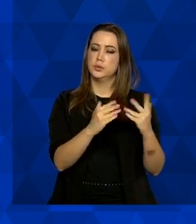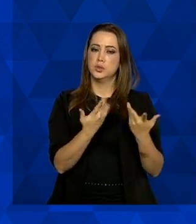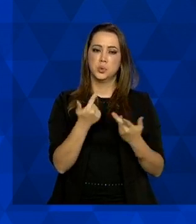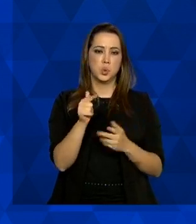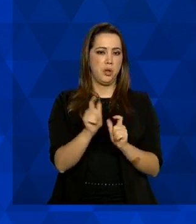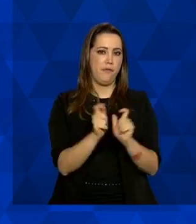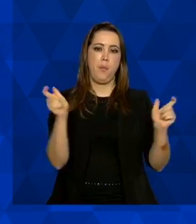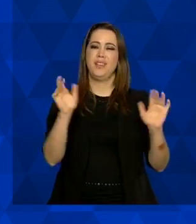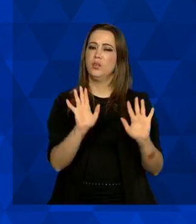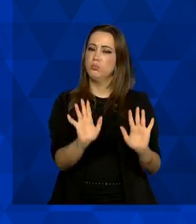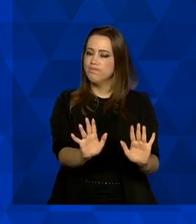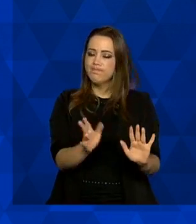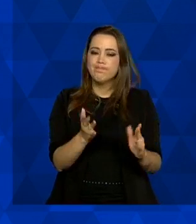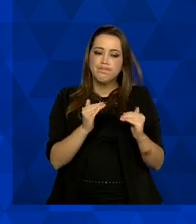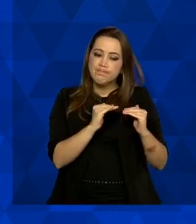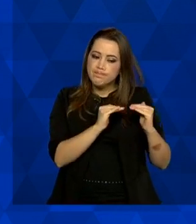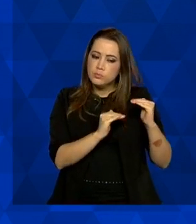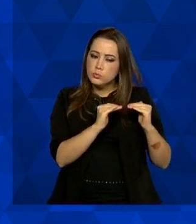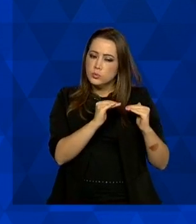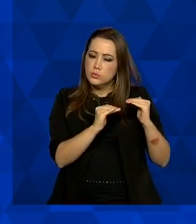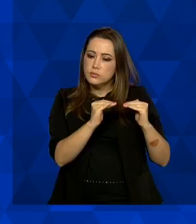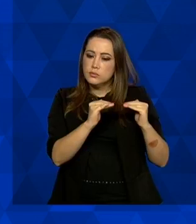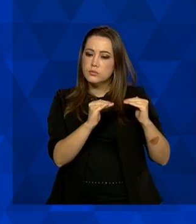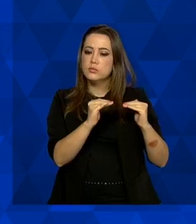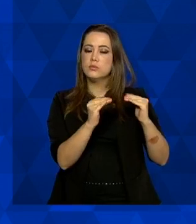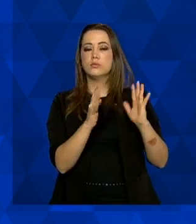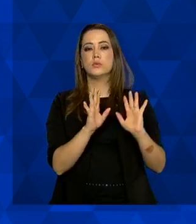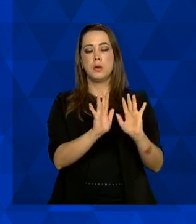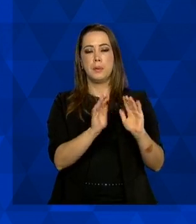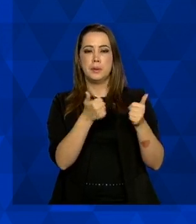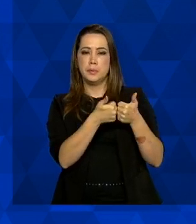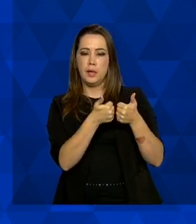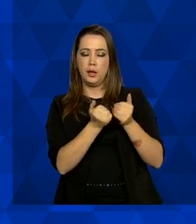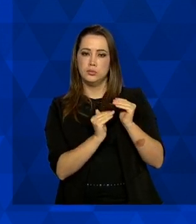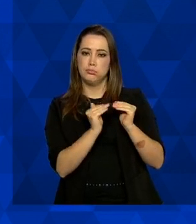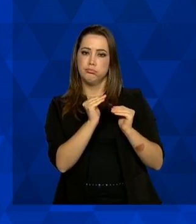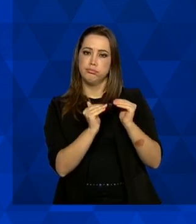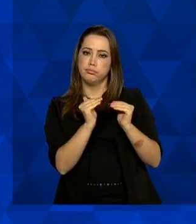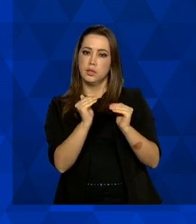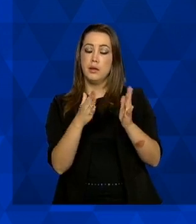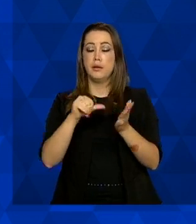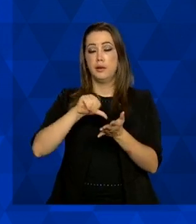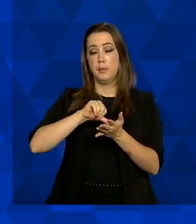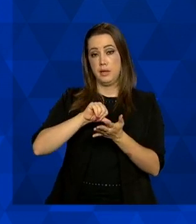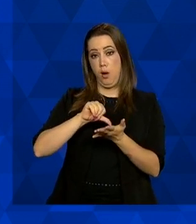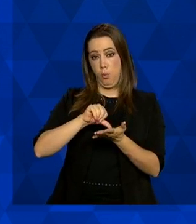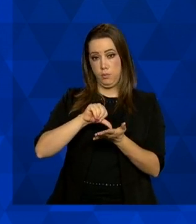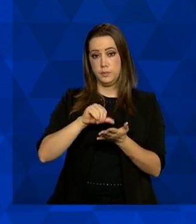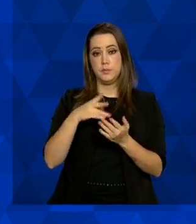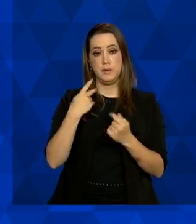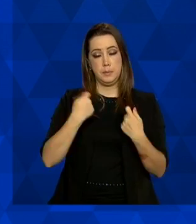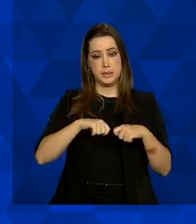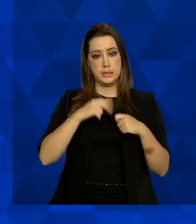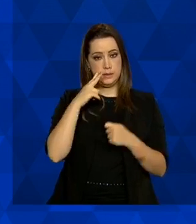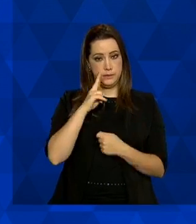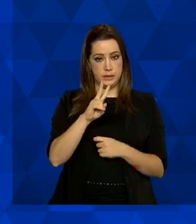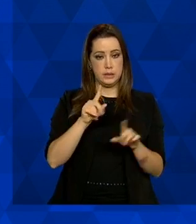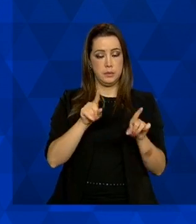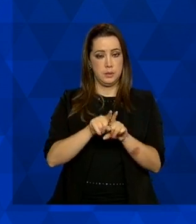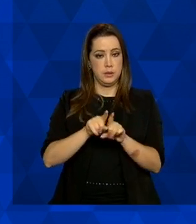exponencial nos óbitos dos municípios da região metropolitana de Belém, também temos que avaliar se